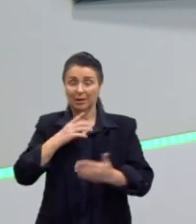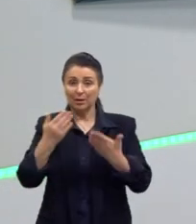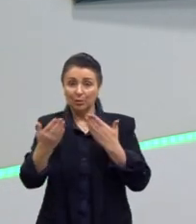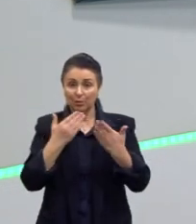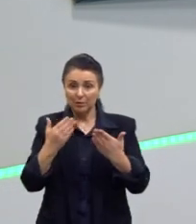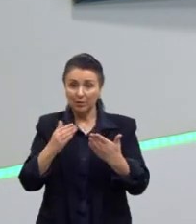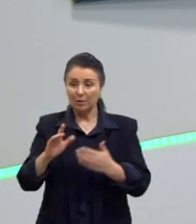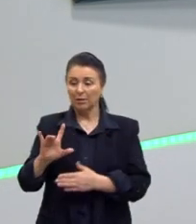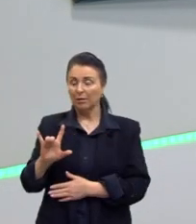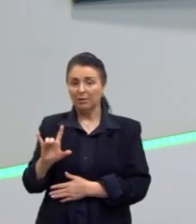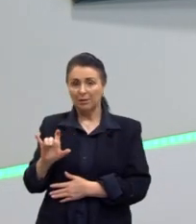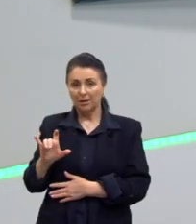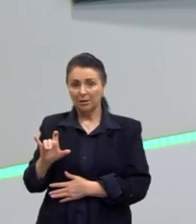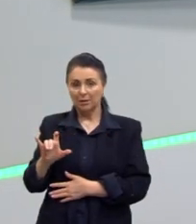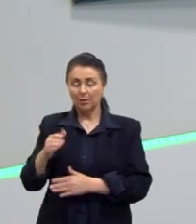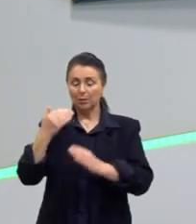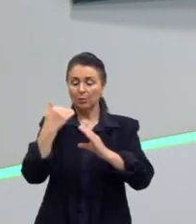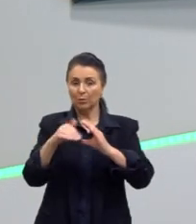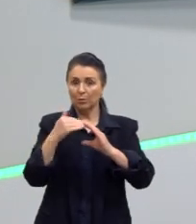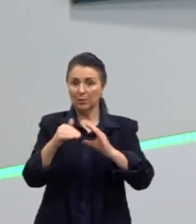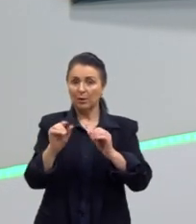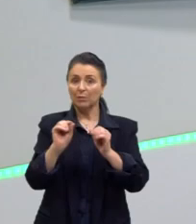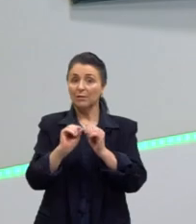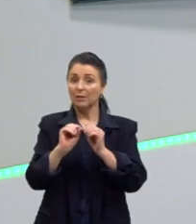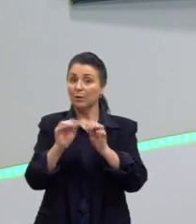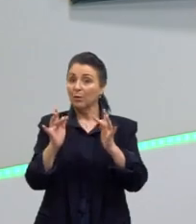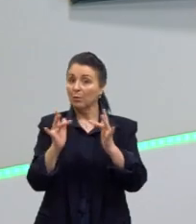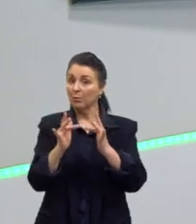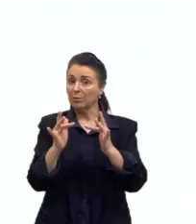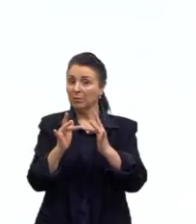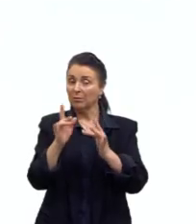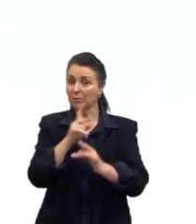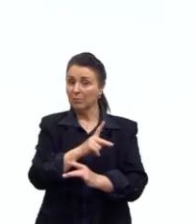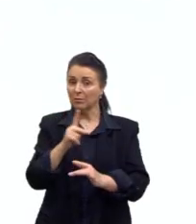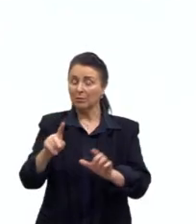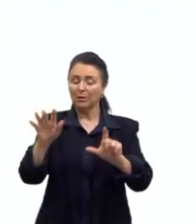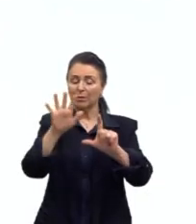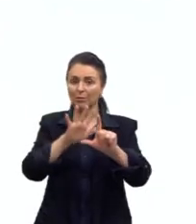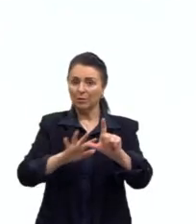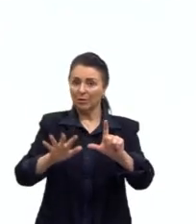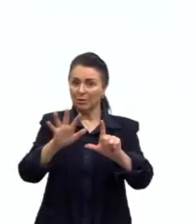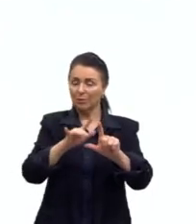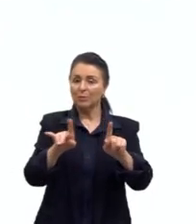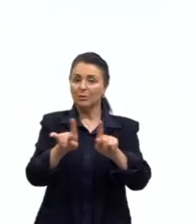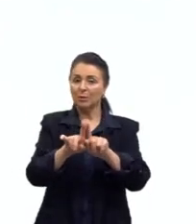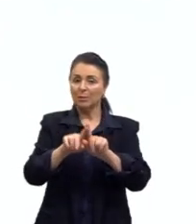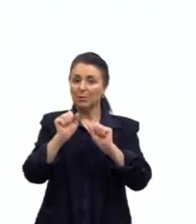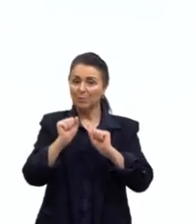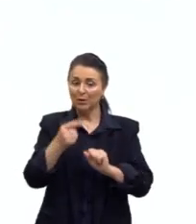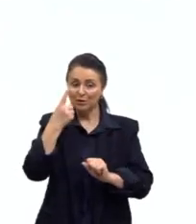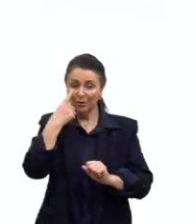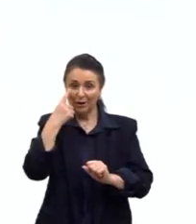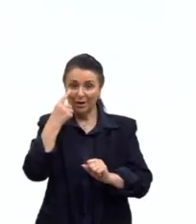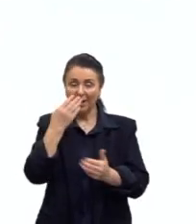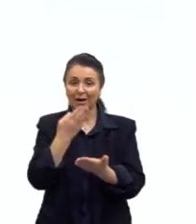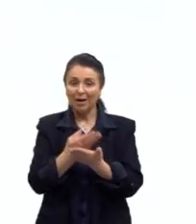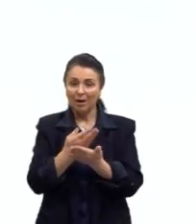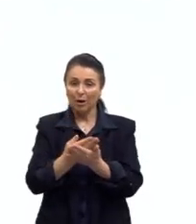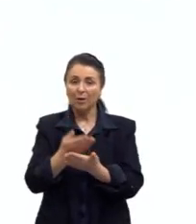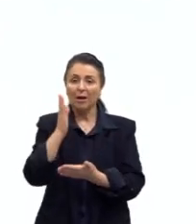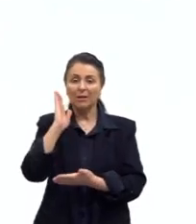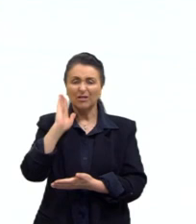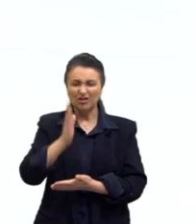tem o Insta e também tem o e-mail para entrarem em contato e no QR Code vocês podem assistir as aulas que já foram